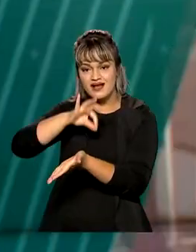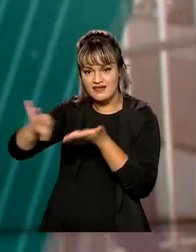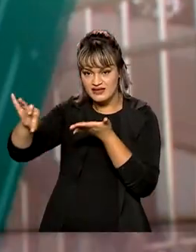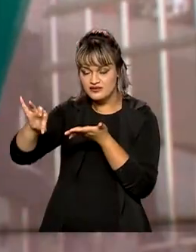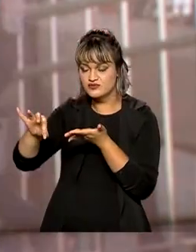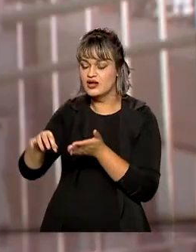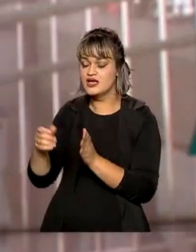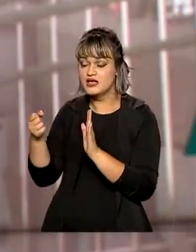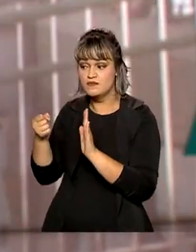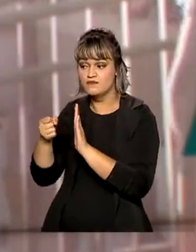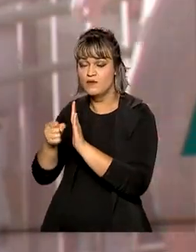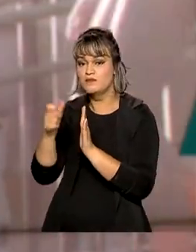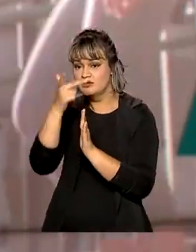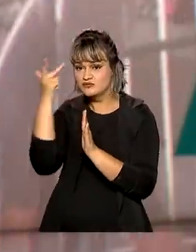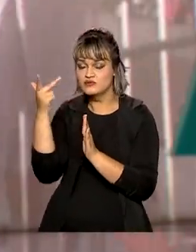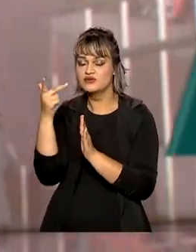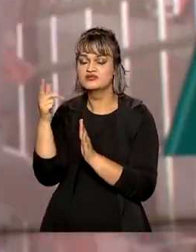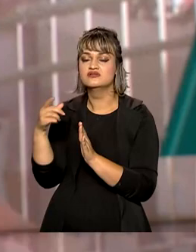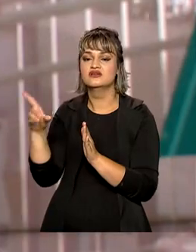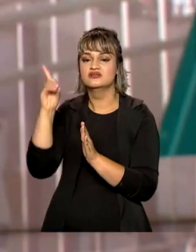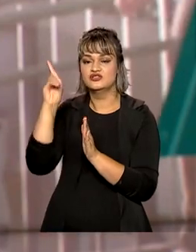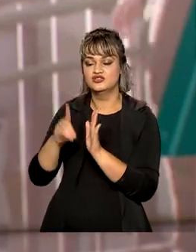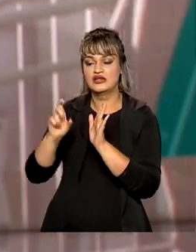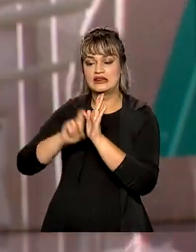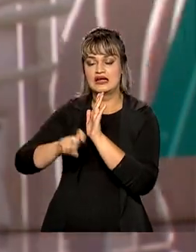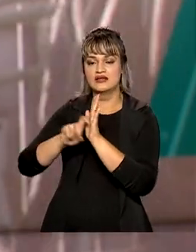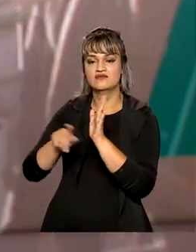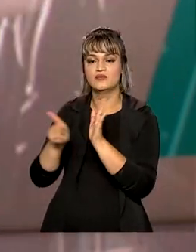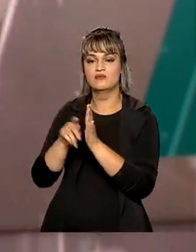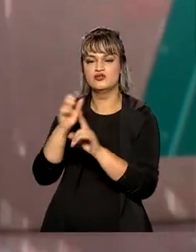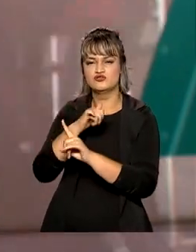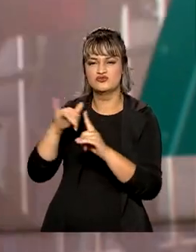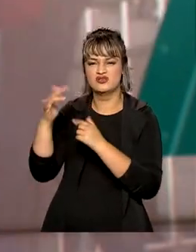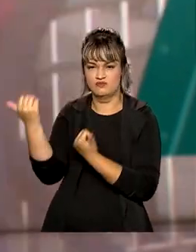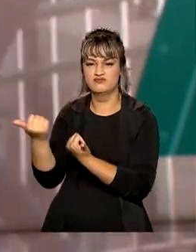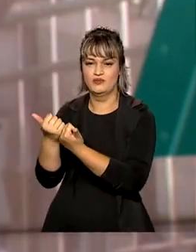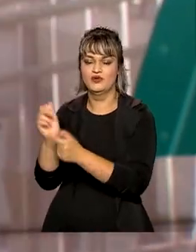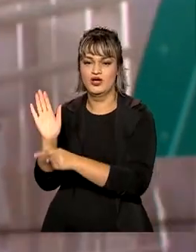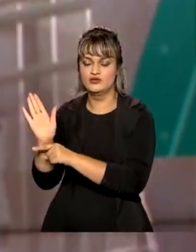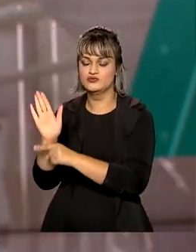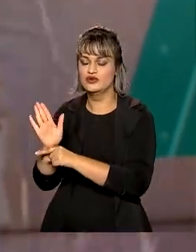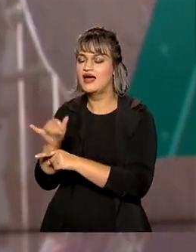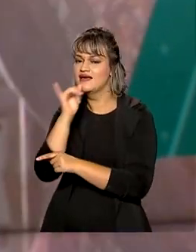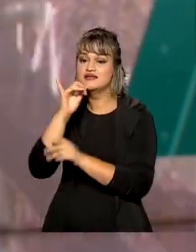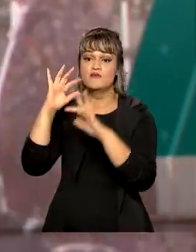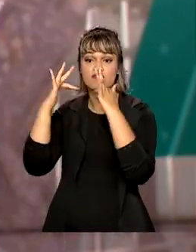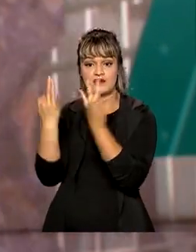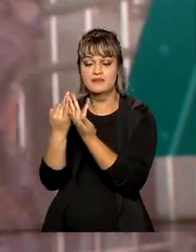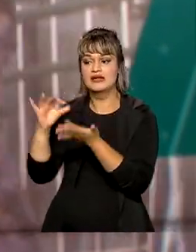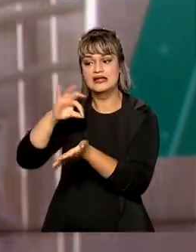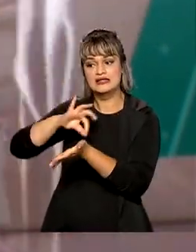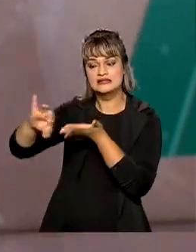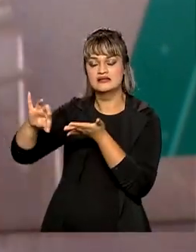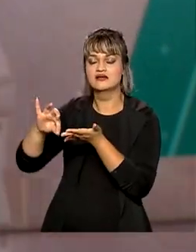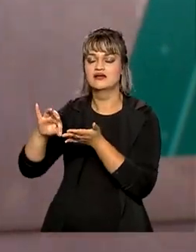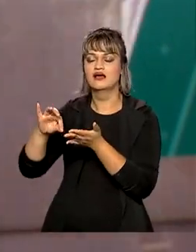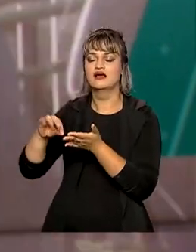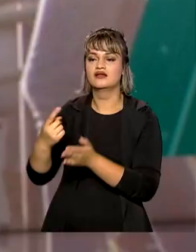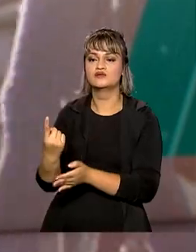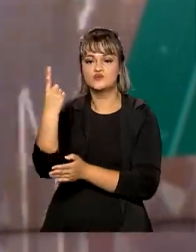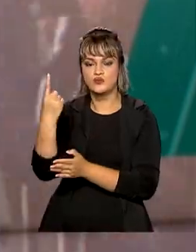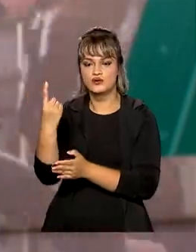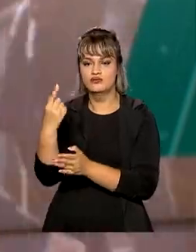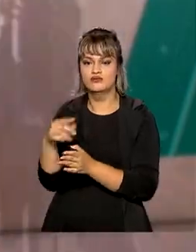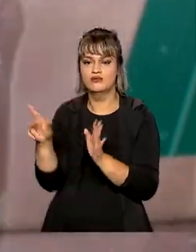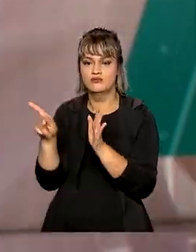e inscrever automaticamente os beneficiários da tarifa social. Essa tarifa é destinada a famílias inscritas no cadastro único do